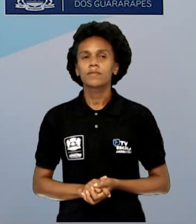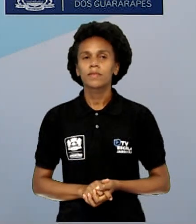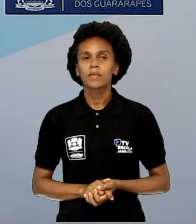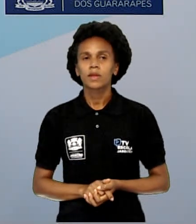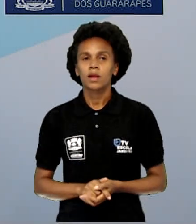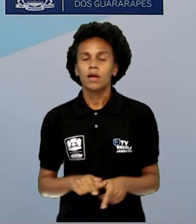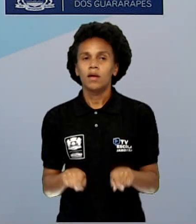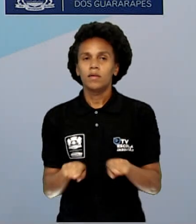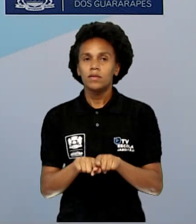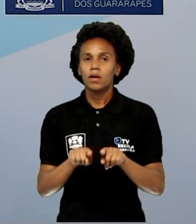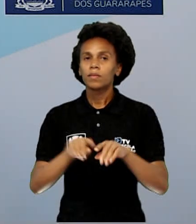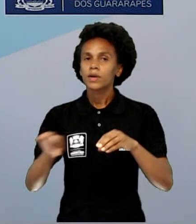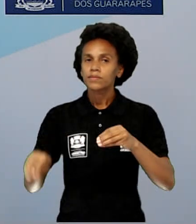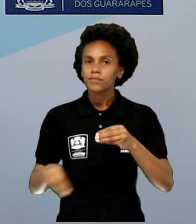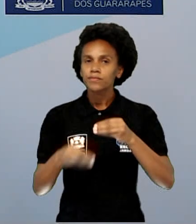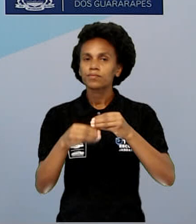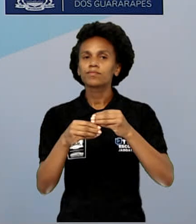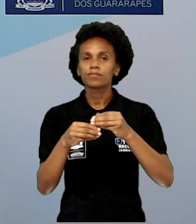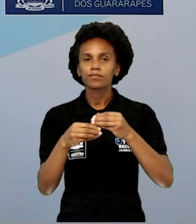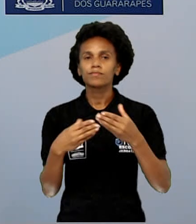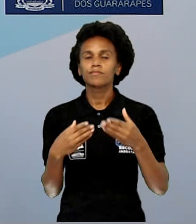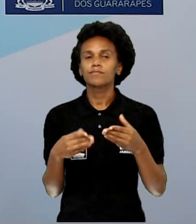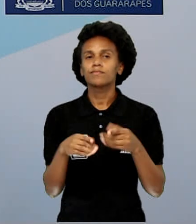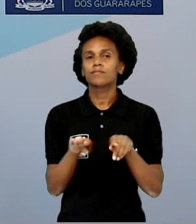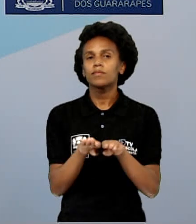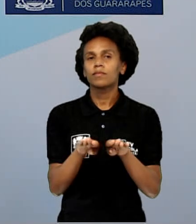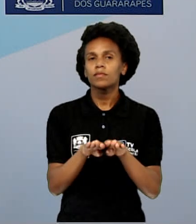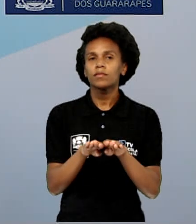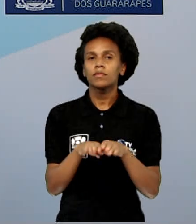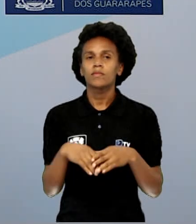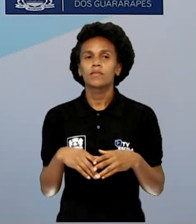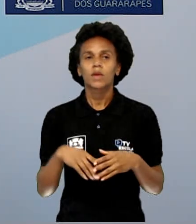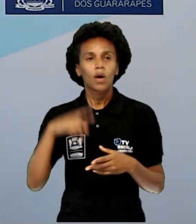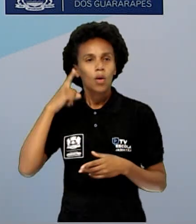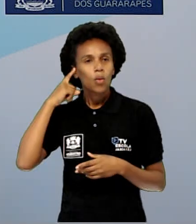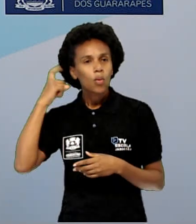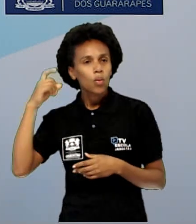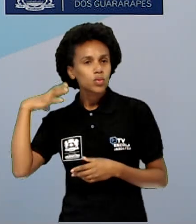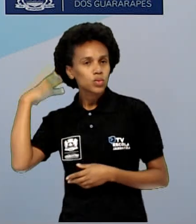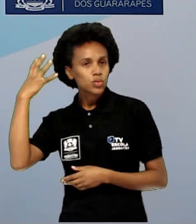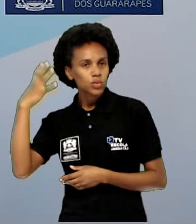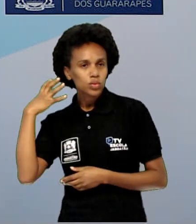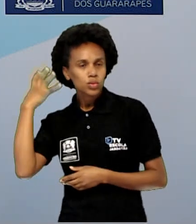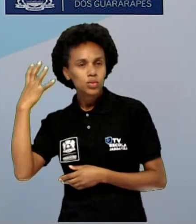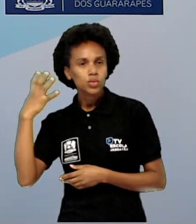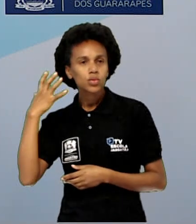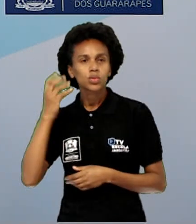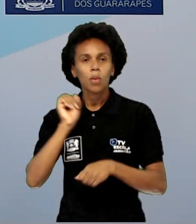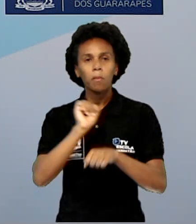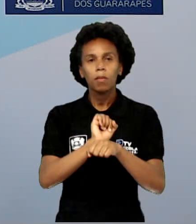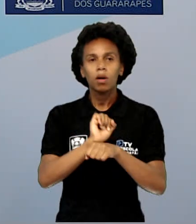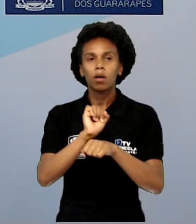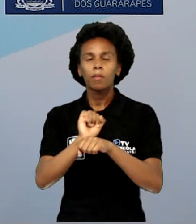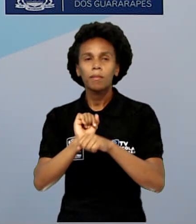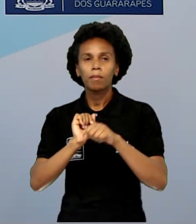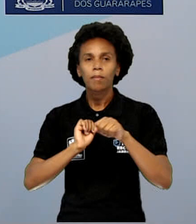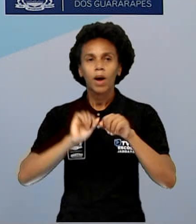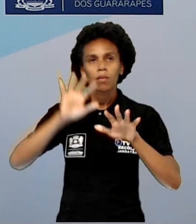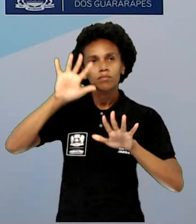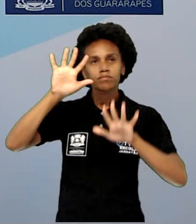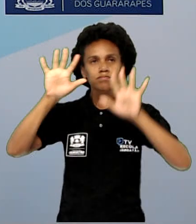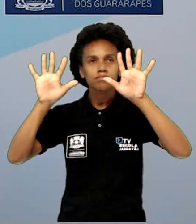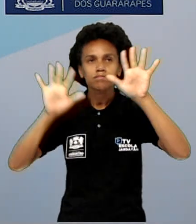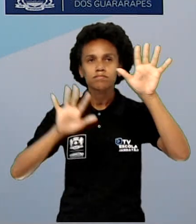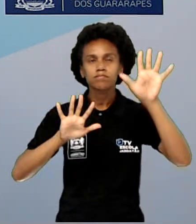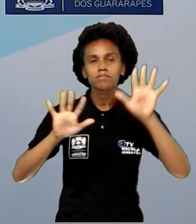outras situações, como sonoplastia, mímicas, pausas. Então, tudo isso faz parte da